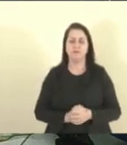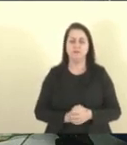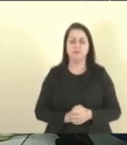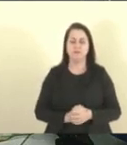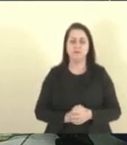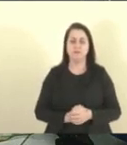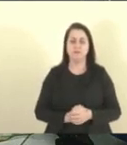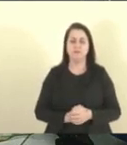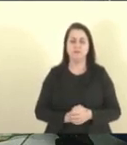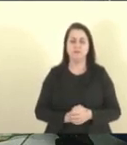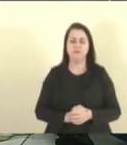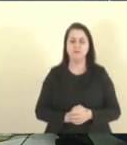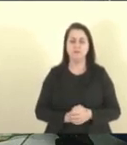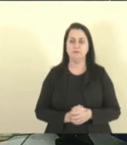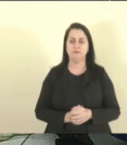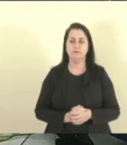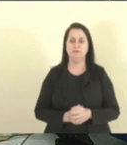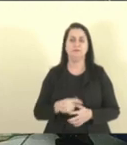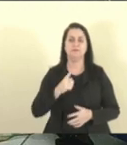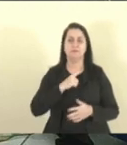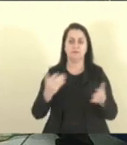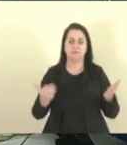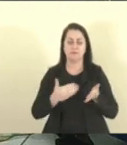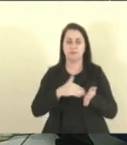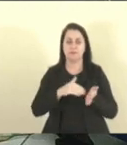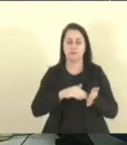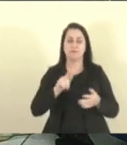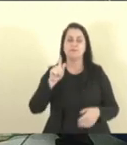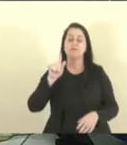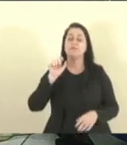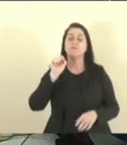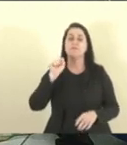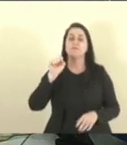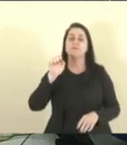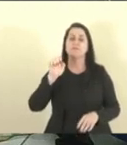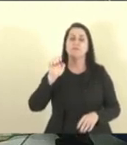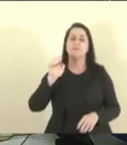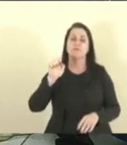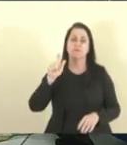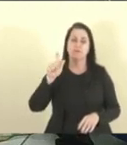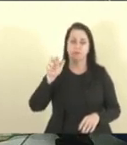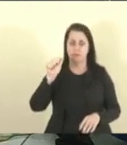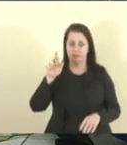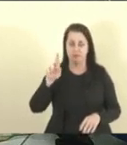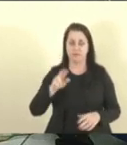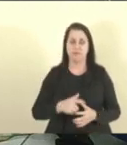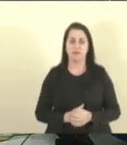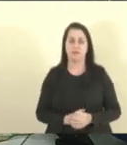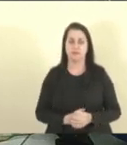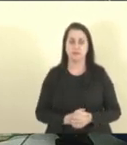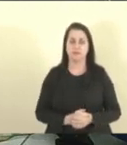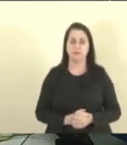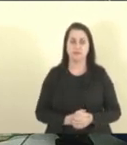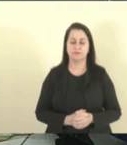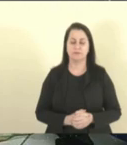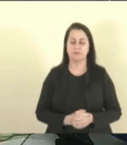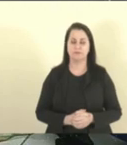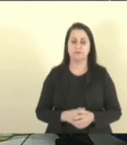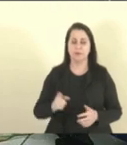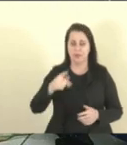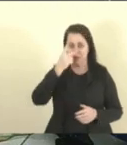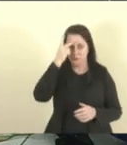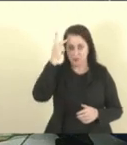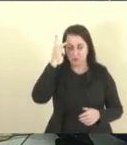nós temos aqui o secretário da CG, que é uma pessoa, toda vez que você